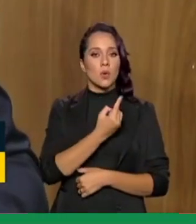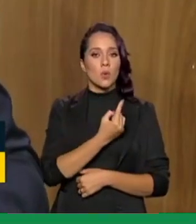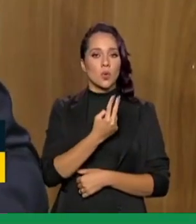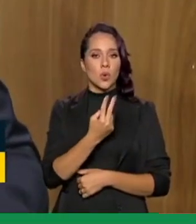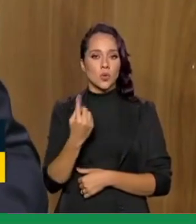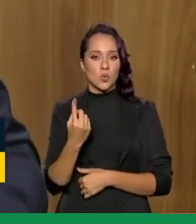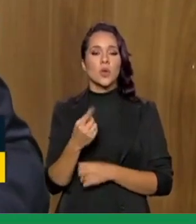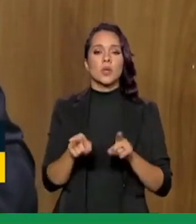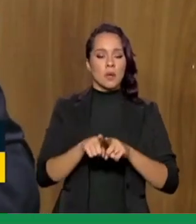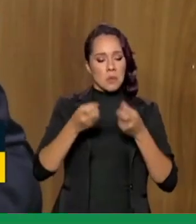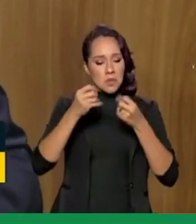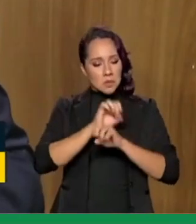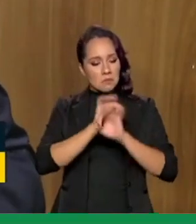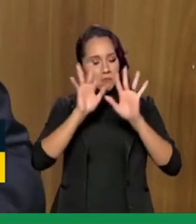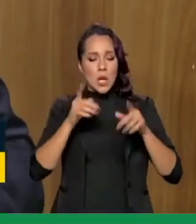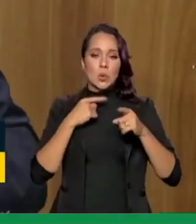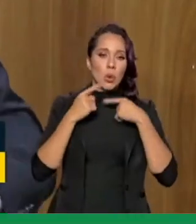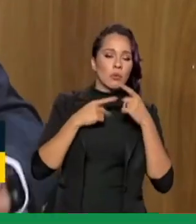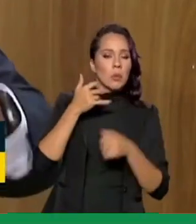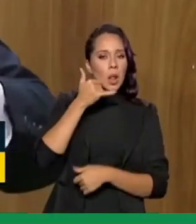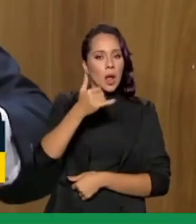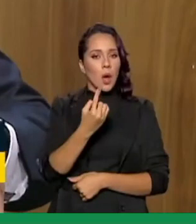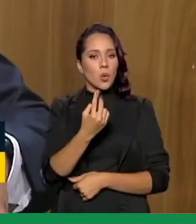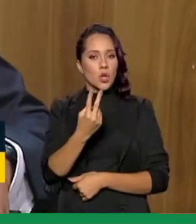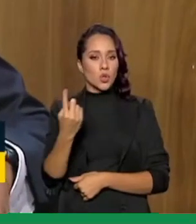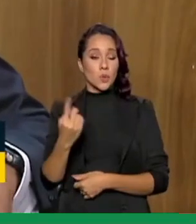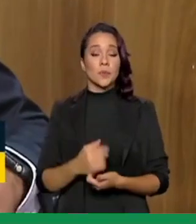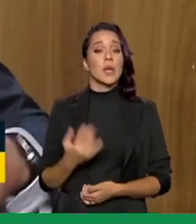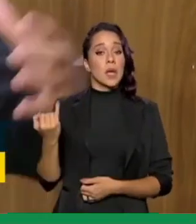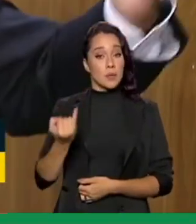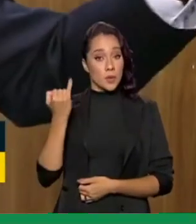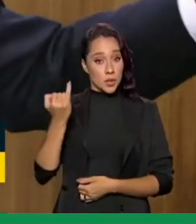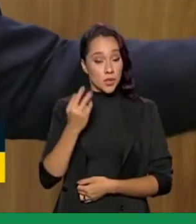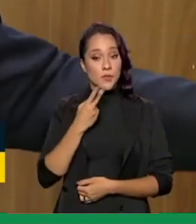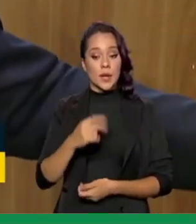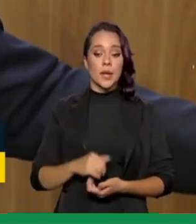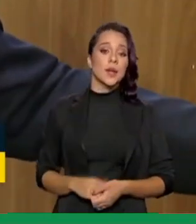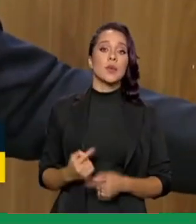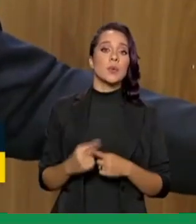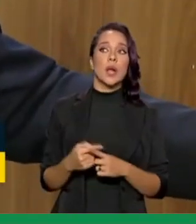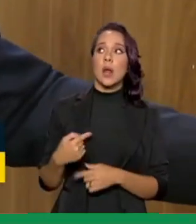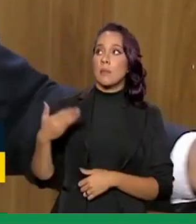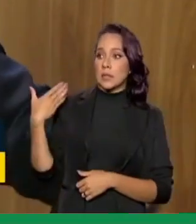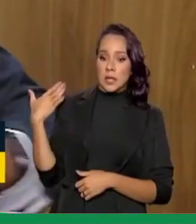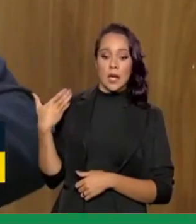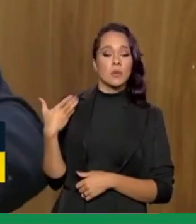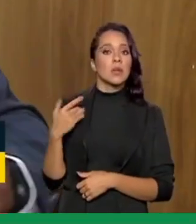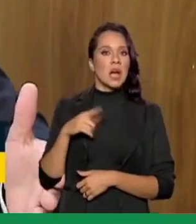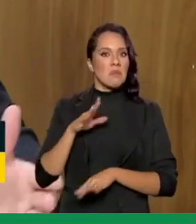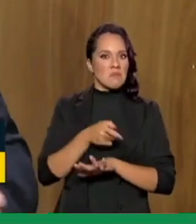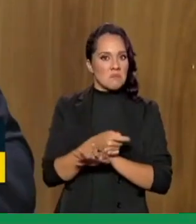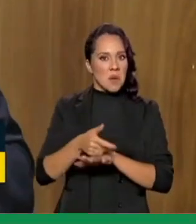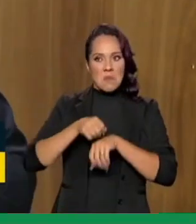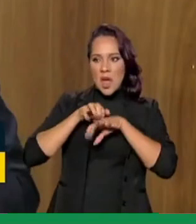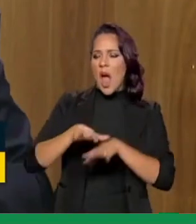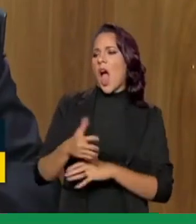também para esclarecimento para tirar dúvidas é importante a gente dizer isso porque até bem pouco tempo atrás espalharam a fake news